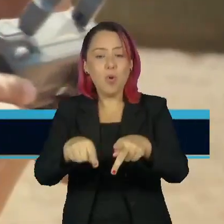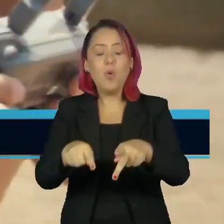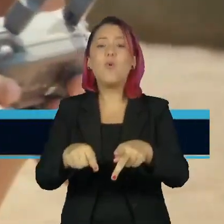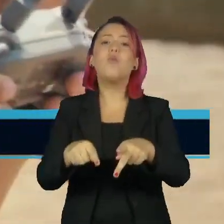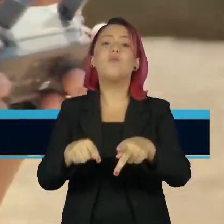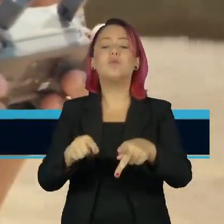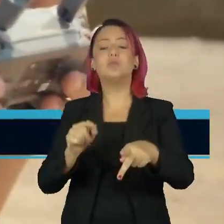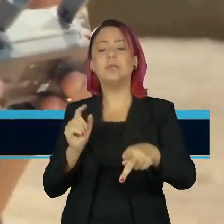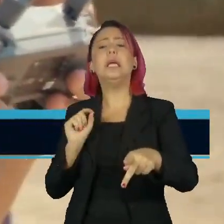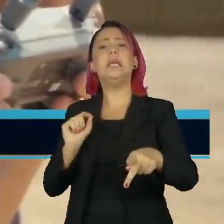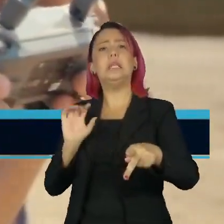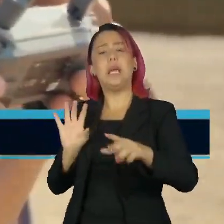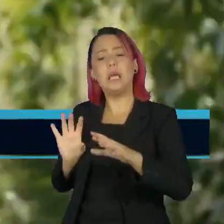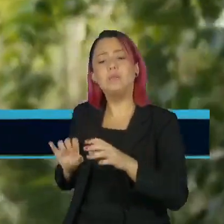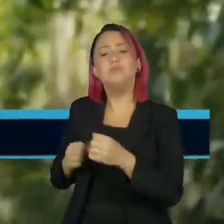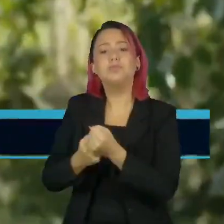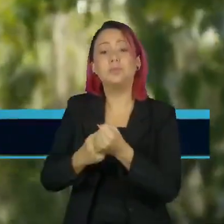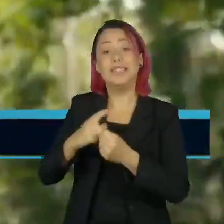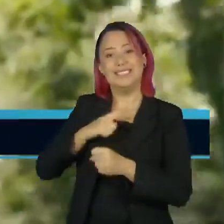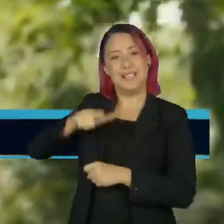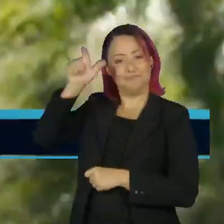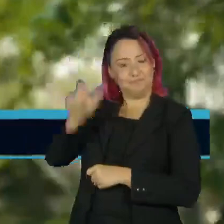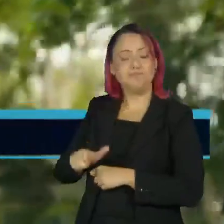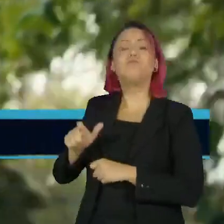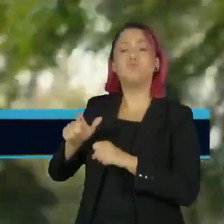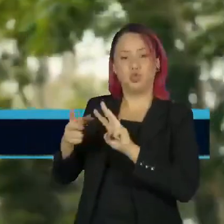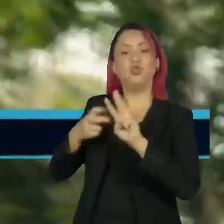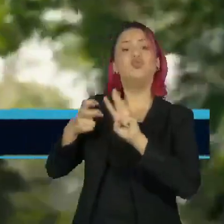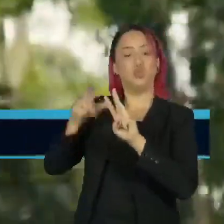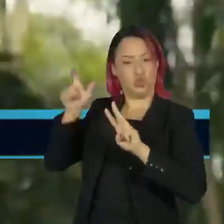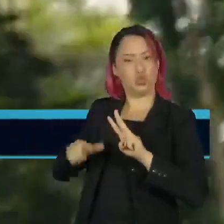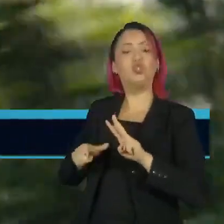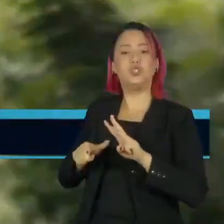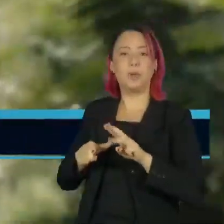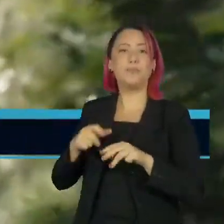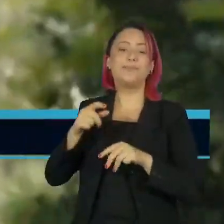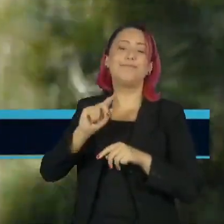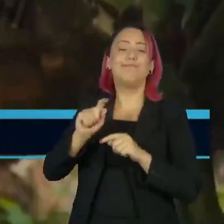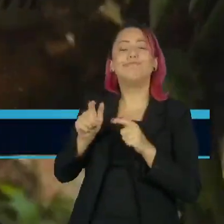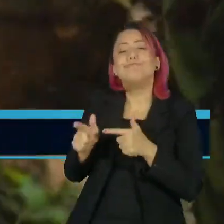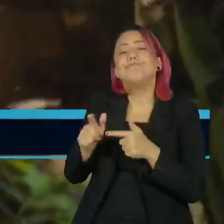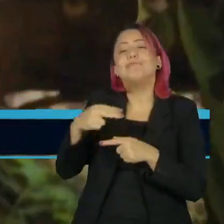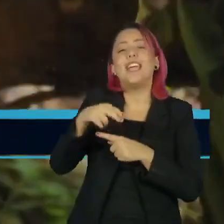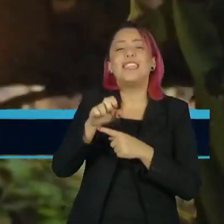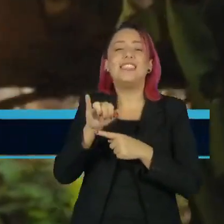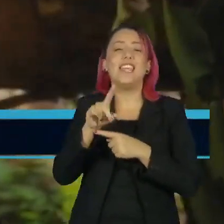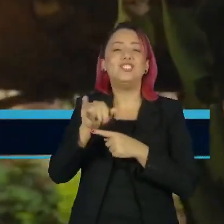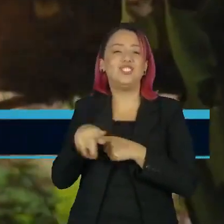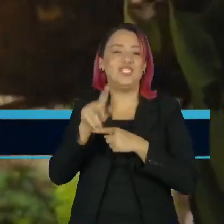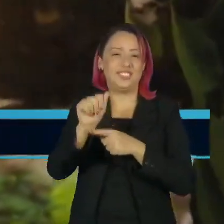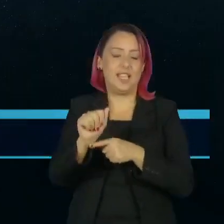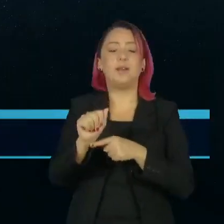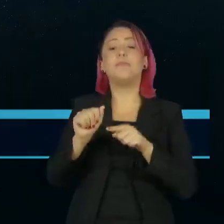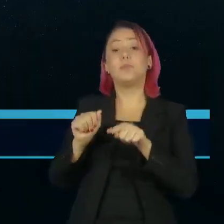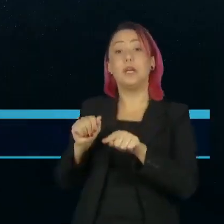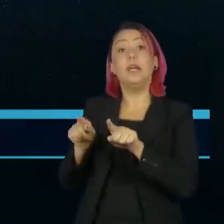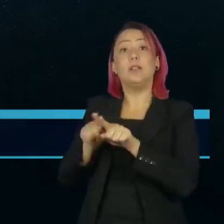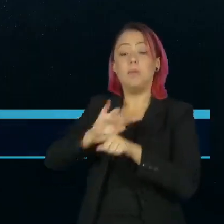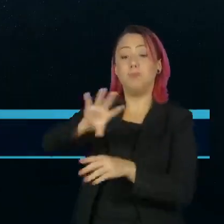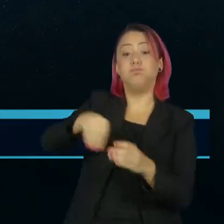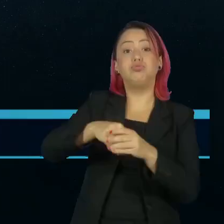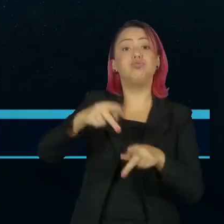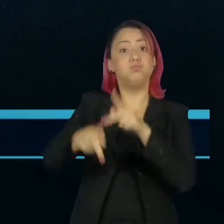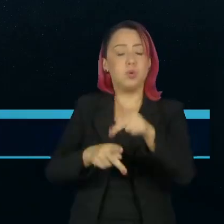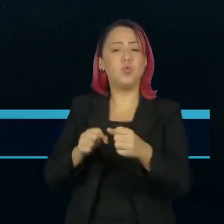linha narrativa é a indigenista Ivaneide Bandeira, conhecida como Neidinha, e Bitaté Uruewawau. Mostra a